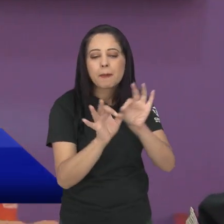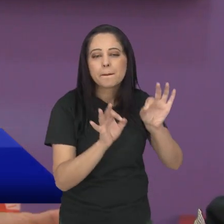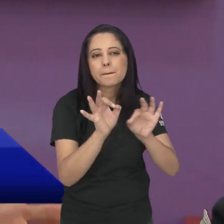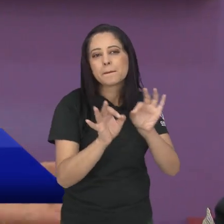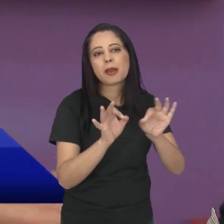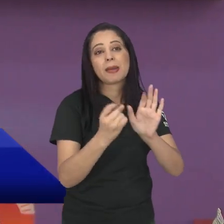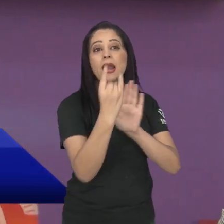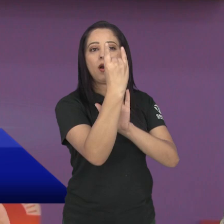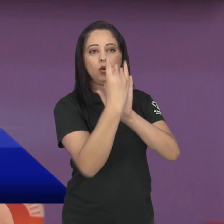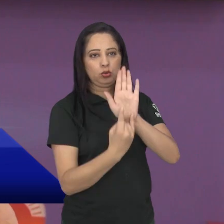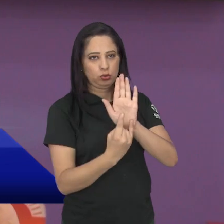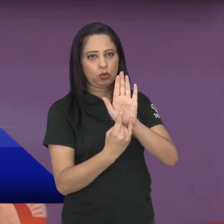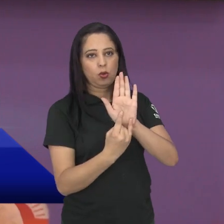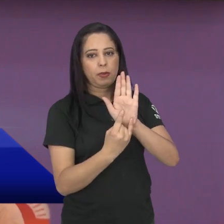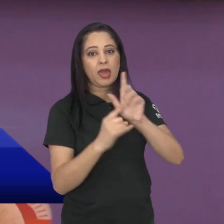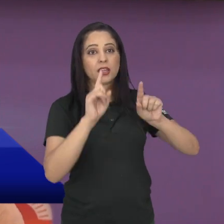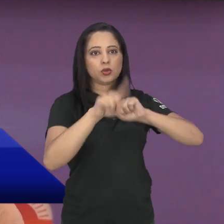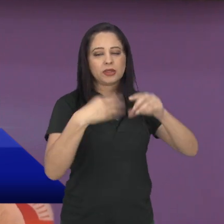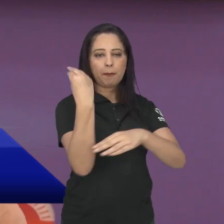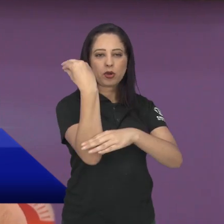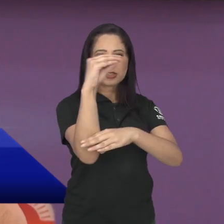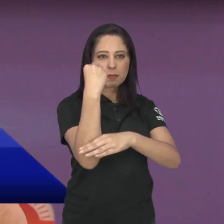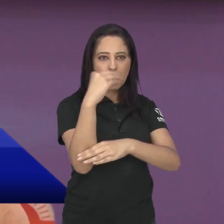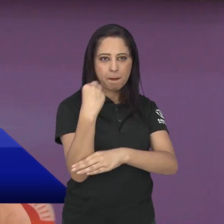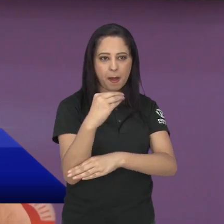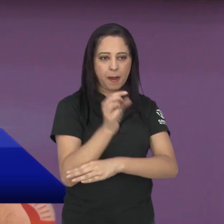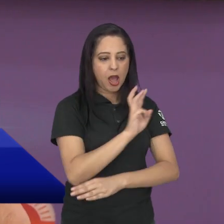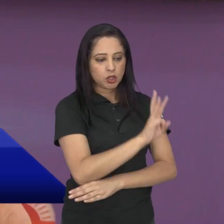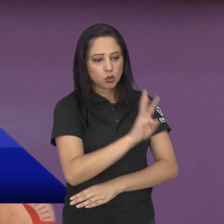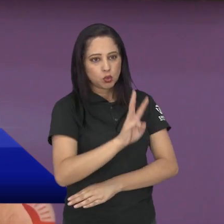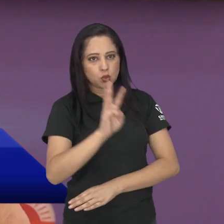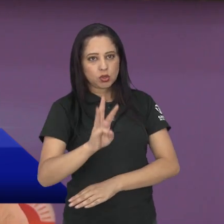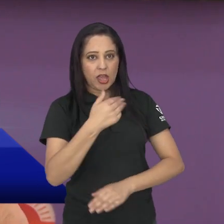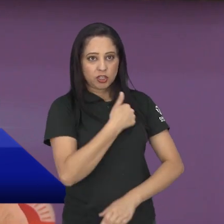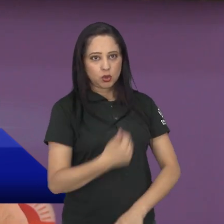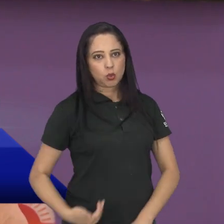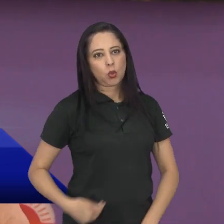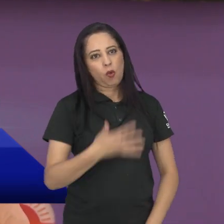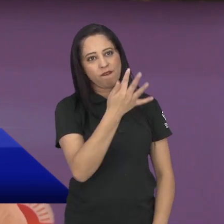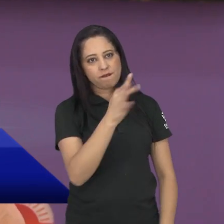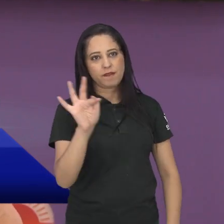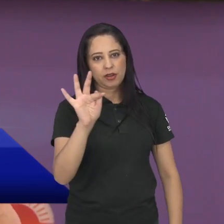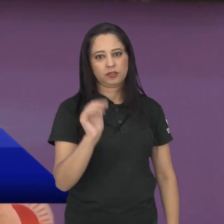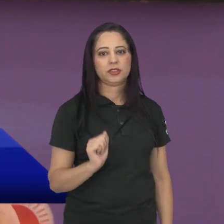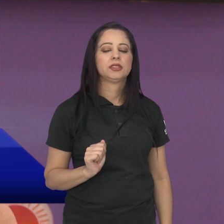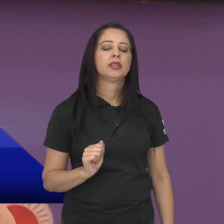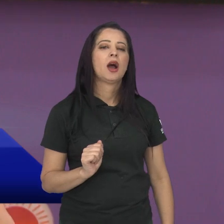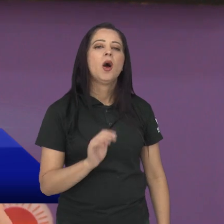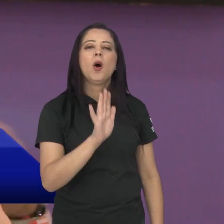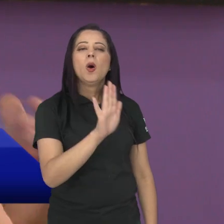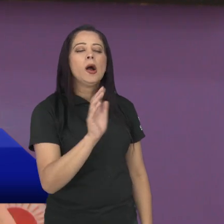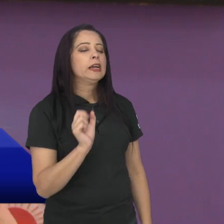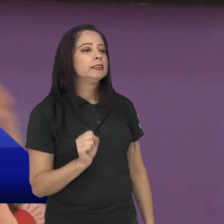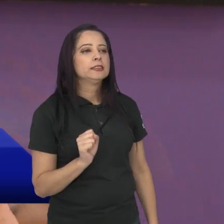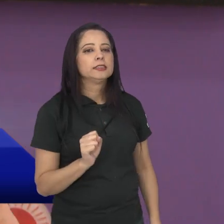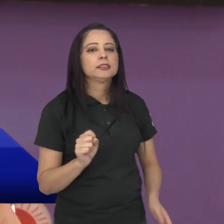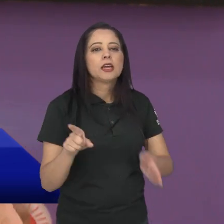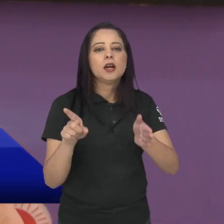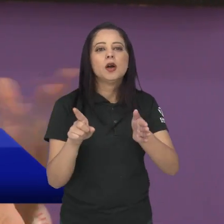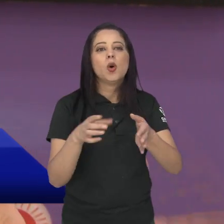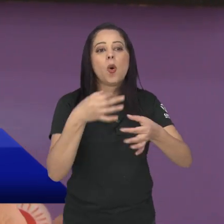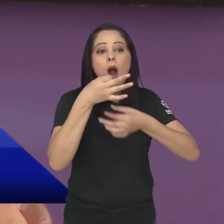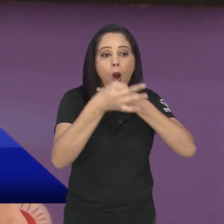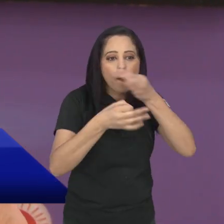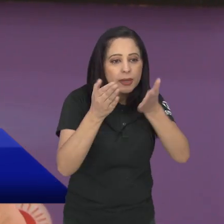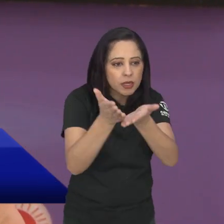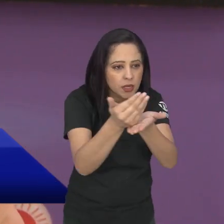inscrevê-lo na plataforma do governo federal. Então faz parte, essa consulta que nós fizemos e esses diálogos